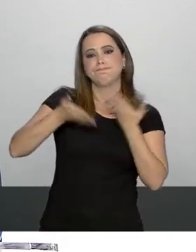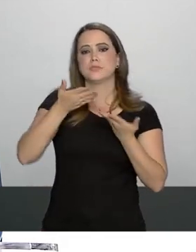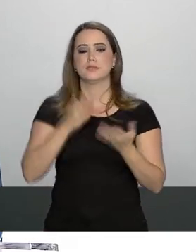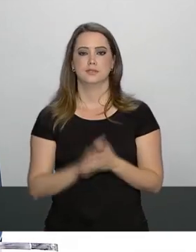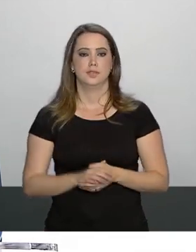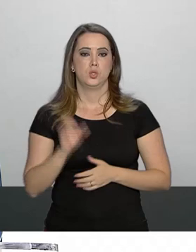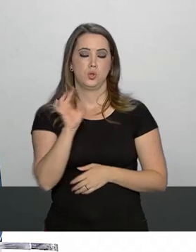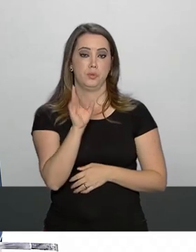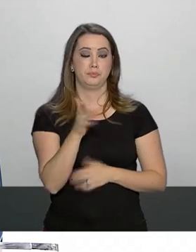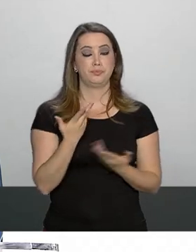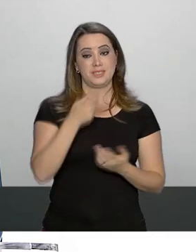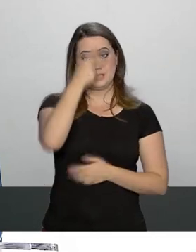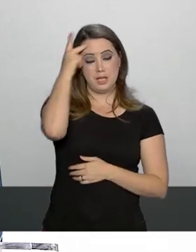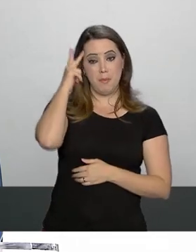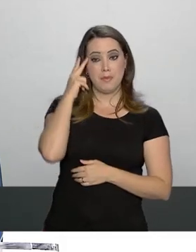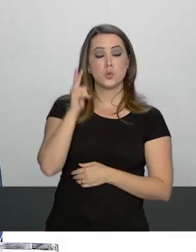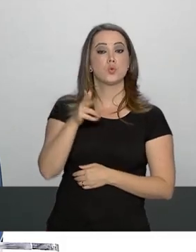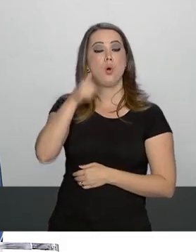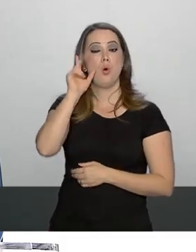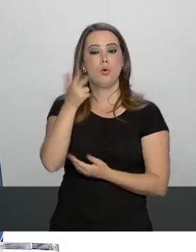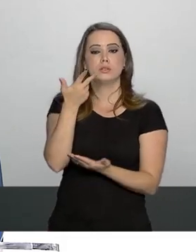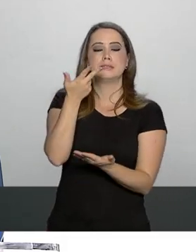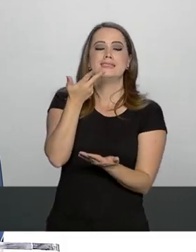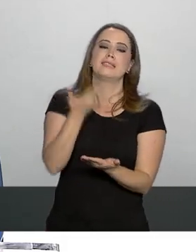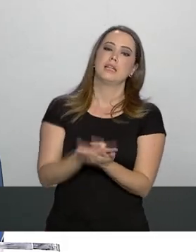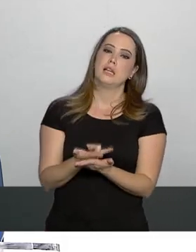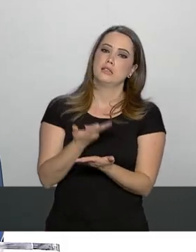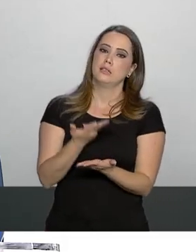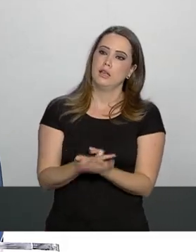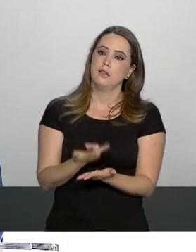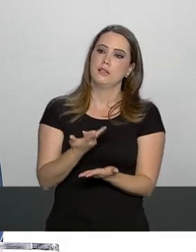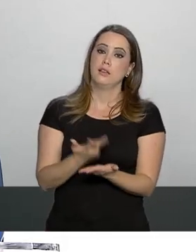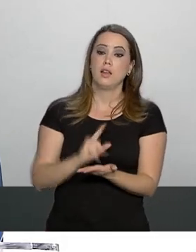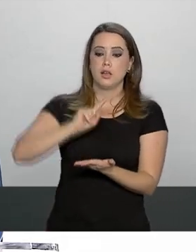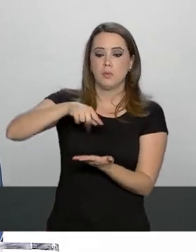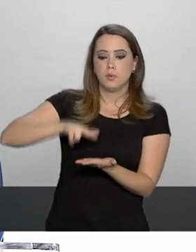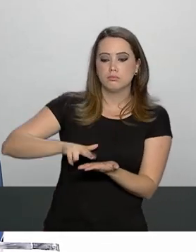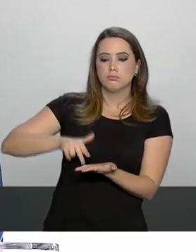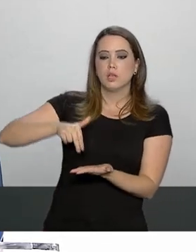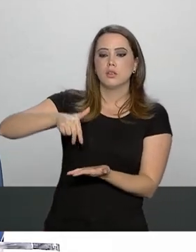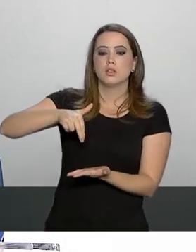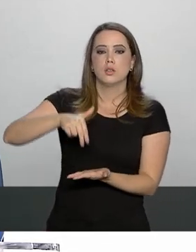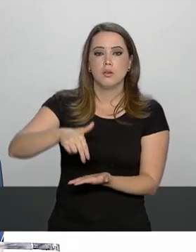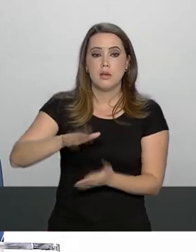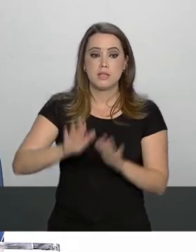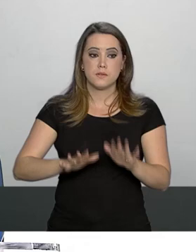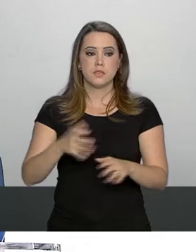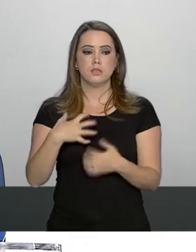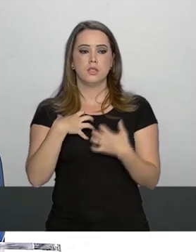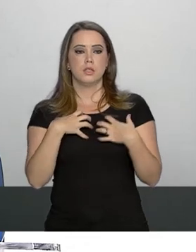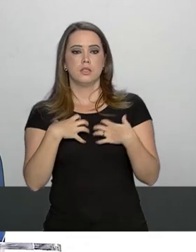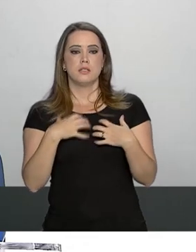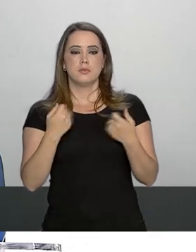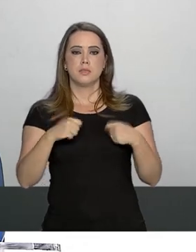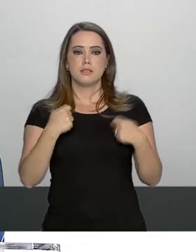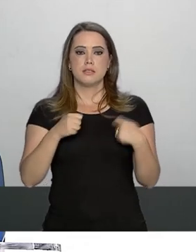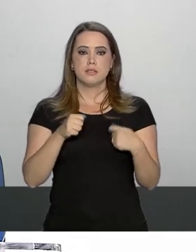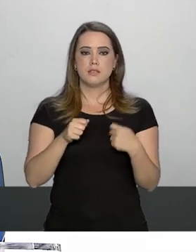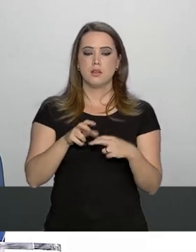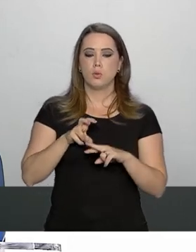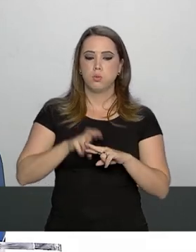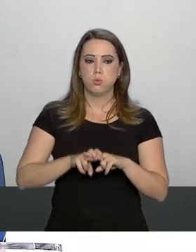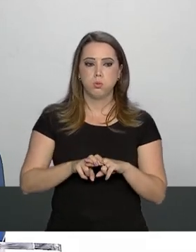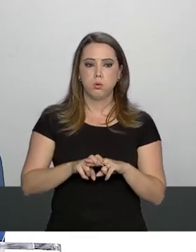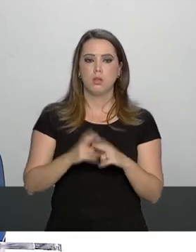ordem médica, ao retomar essa caminhada, naturalmente, em algum momento, ele pode sentir a necessidade de